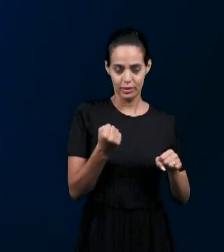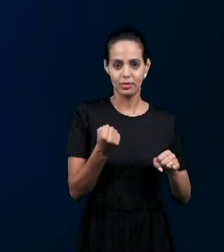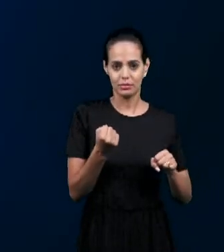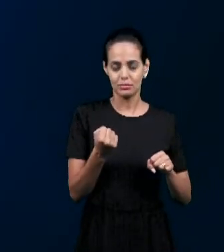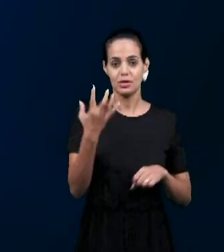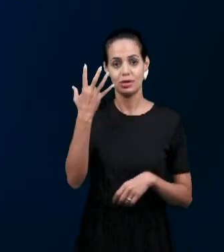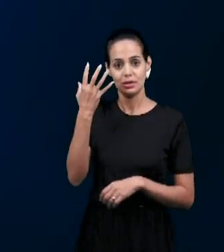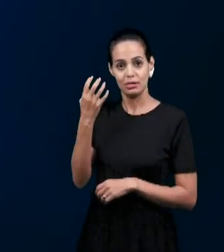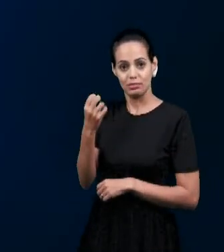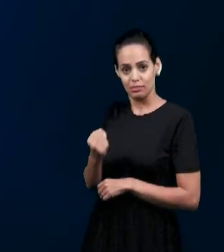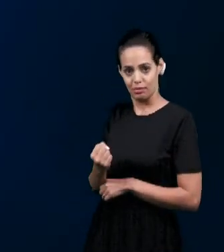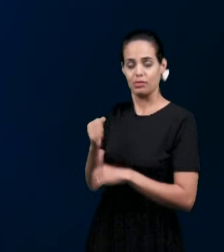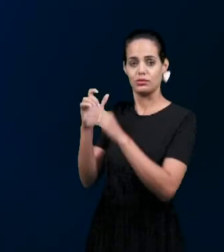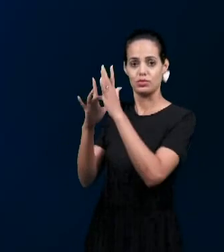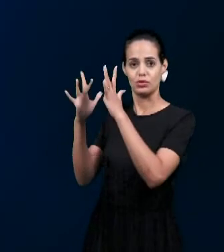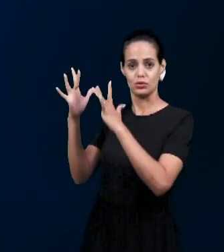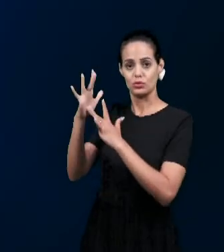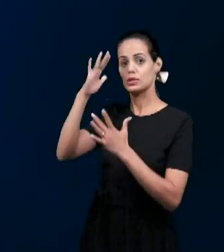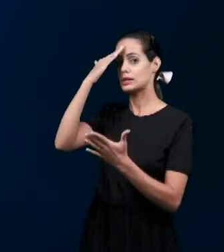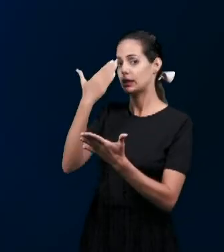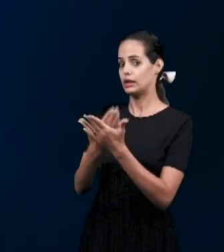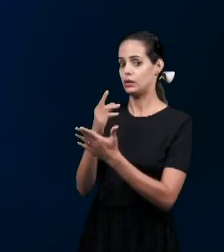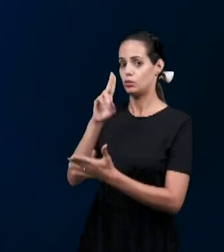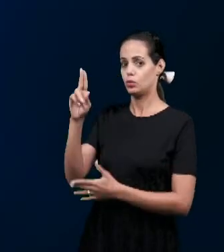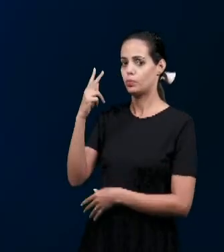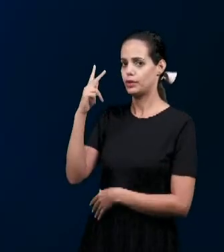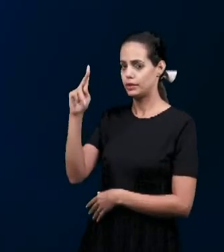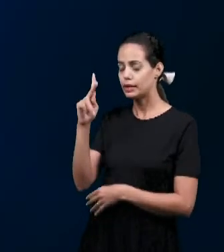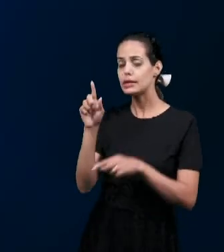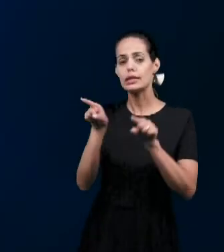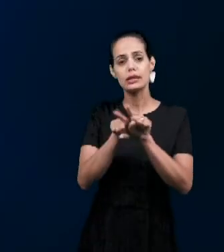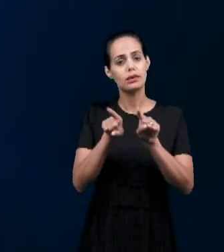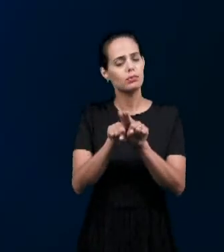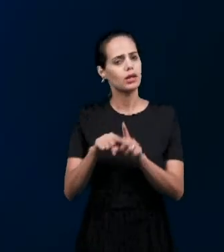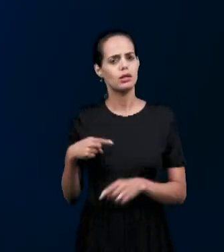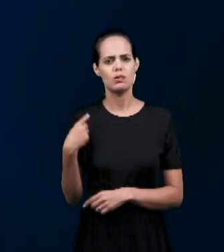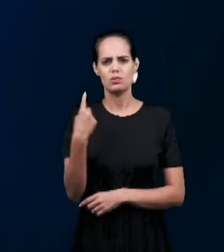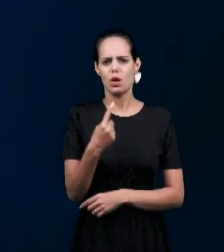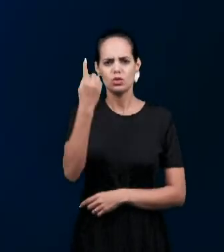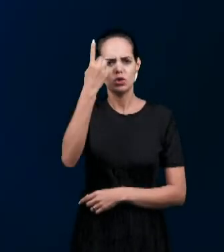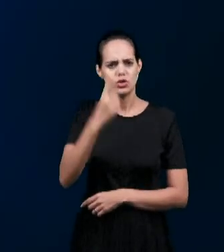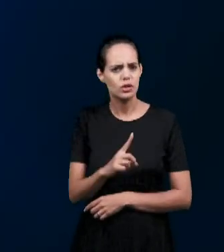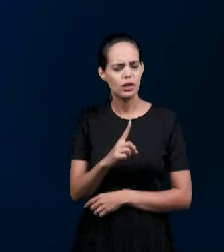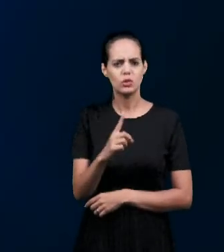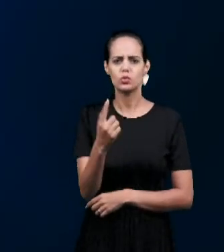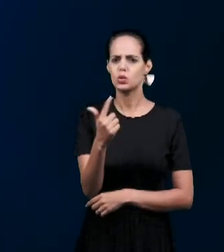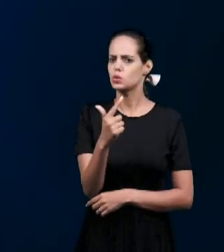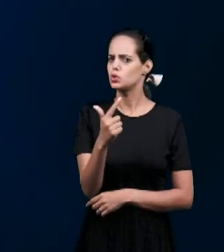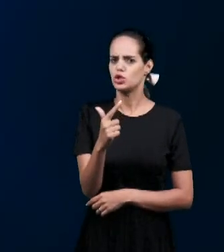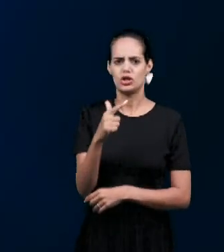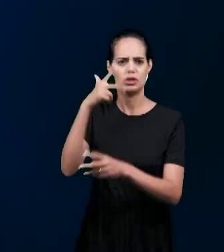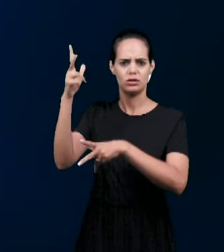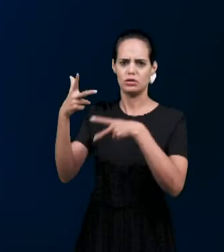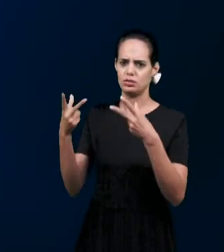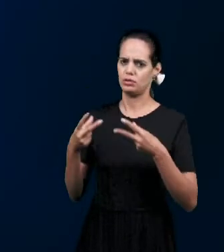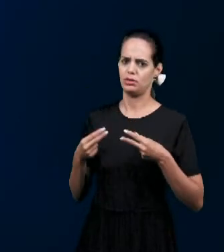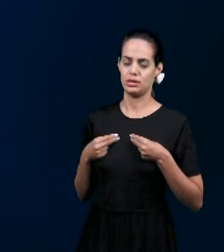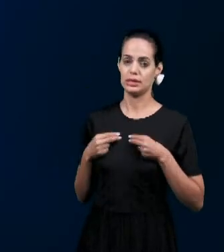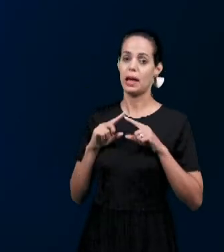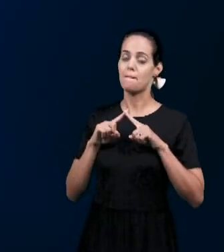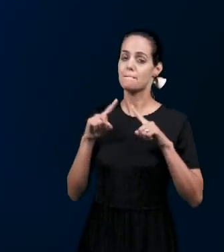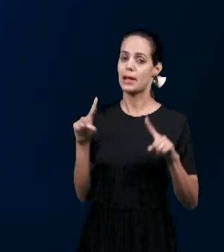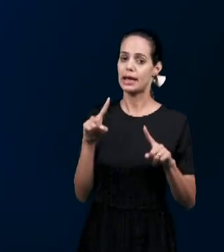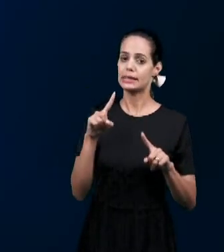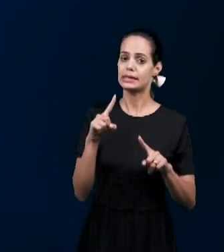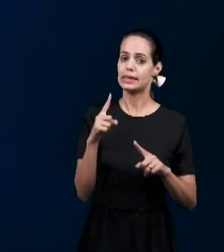Além disso Nós também não tínhamos direito De ser herdeiros Mas como Israel o rejeitou